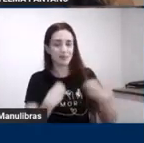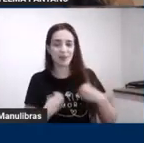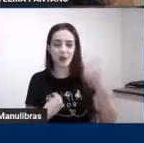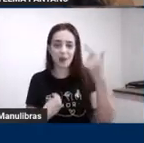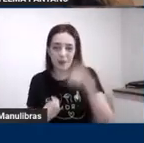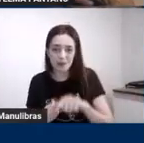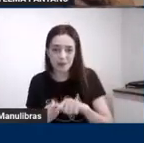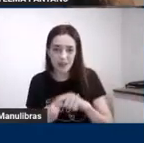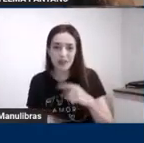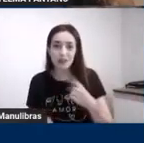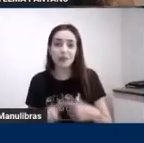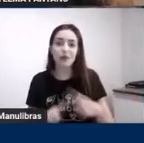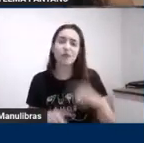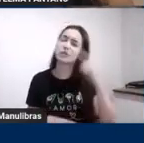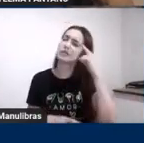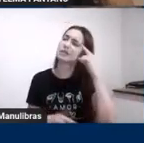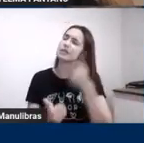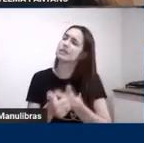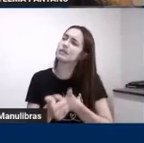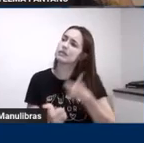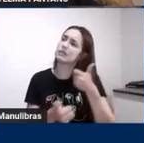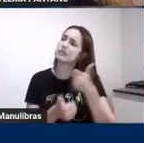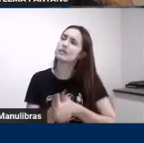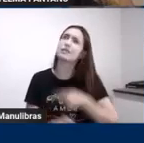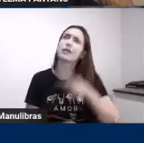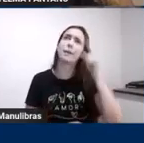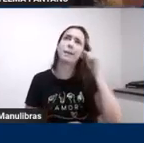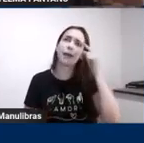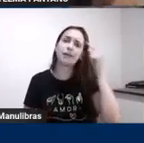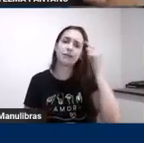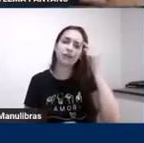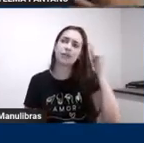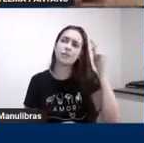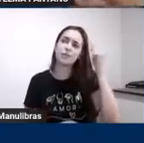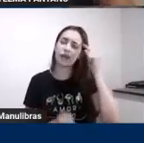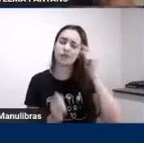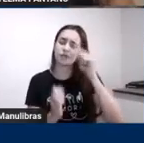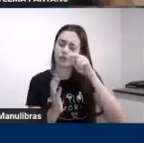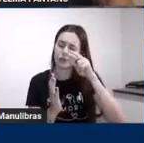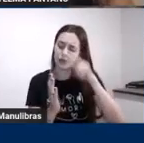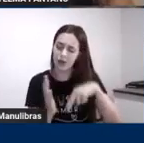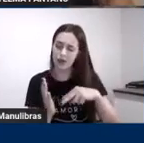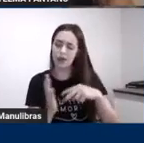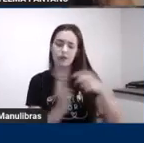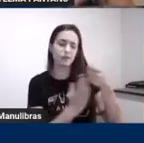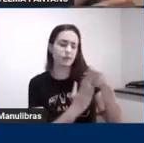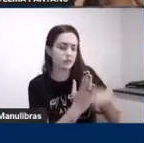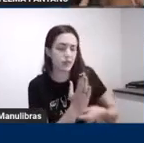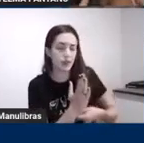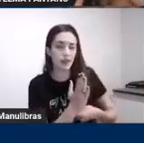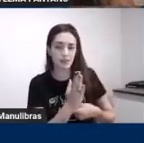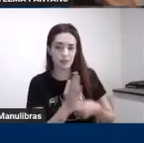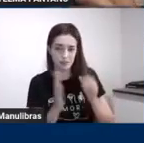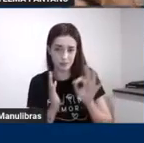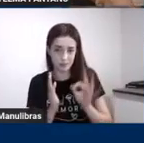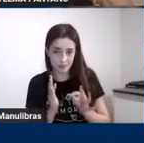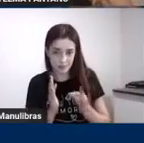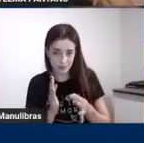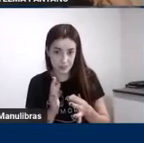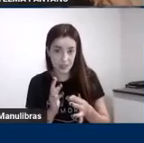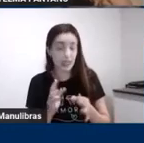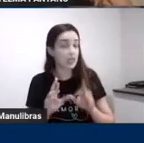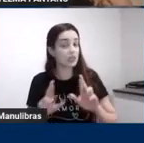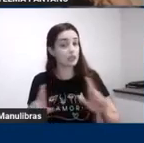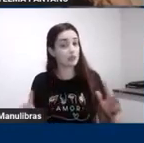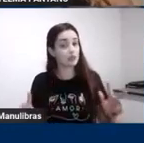longo prazo nas memórias que já foram armazenadas o significado do que está acontecendo seja a sua leitura ou seja